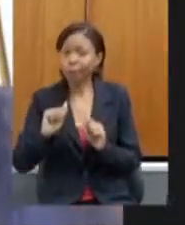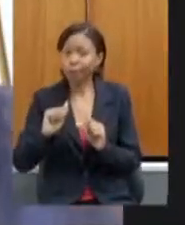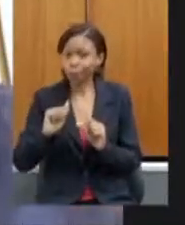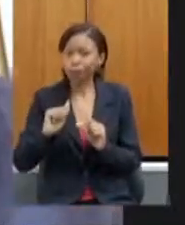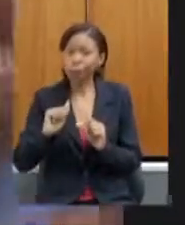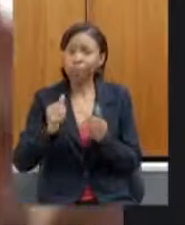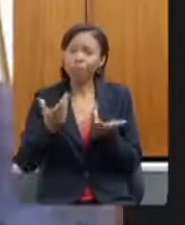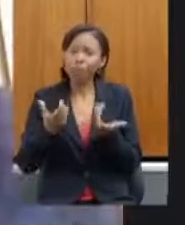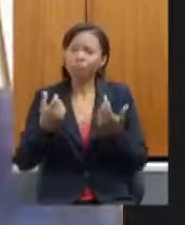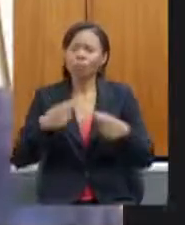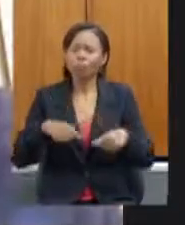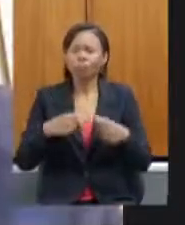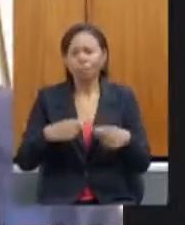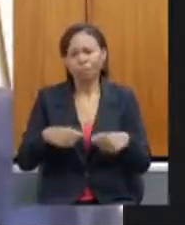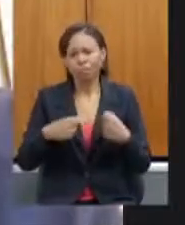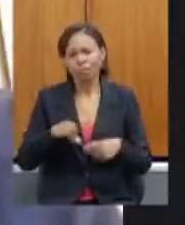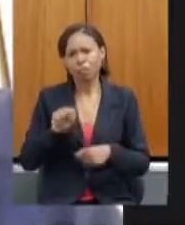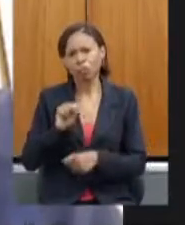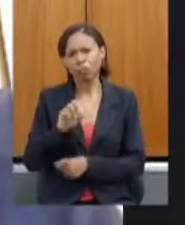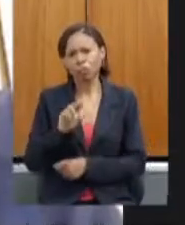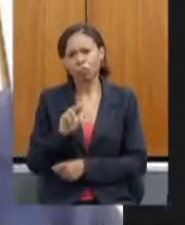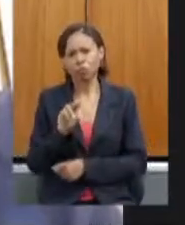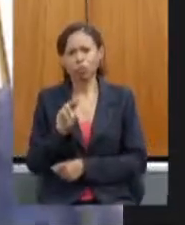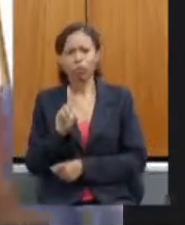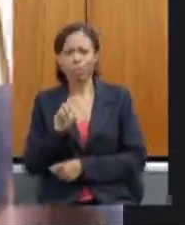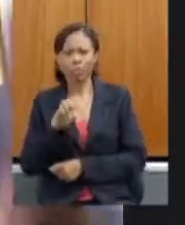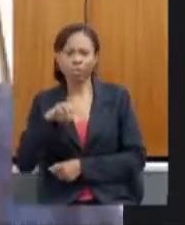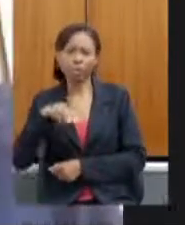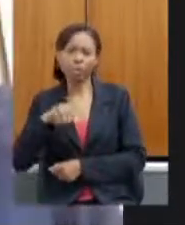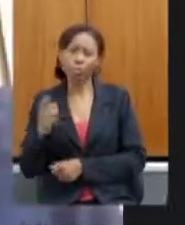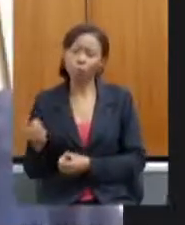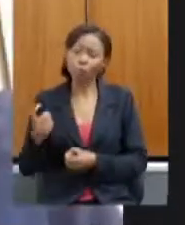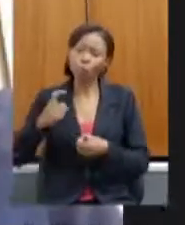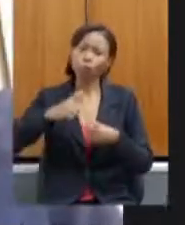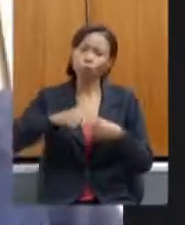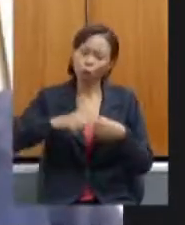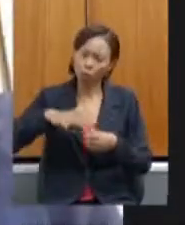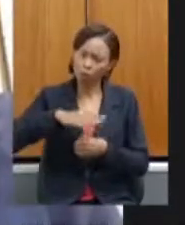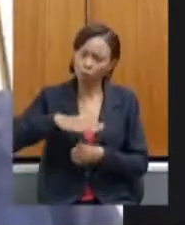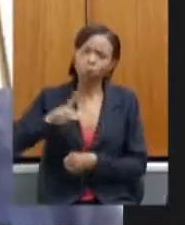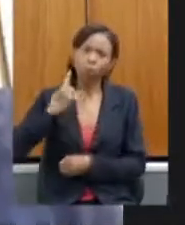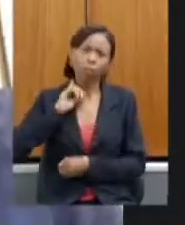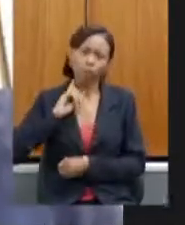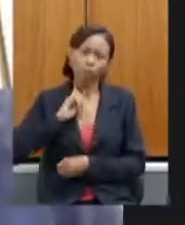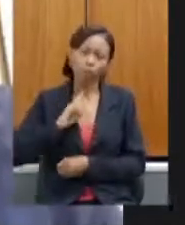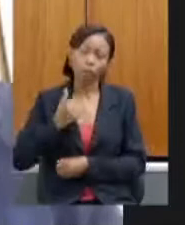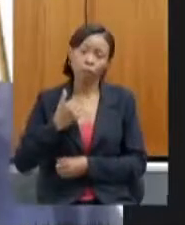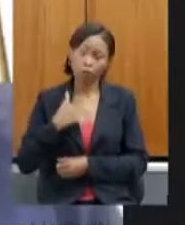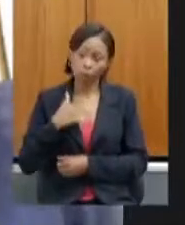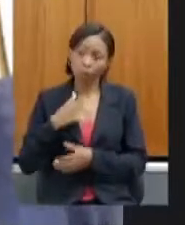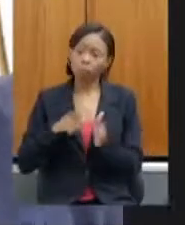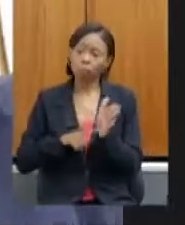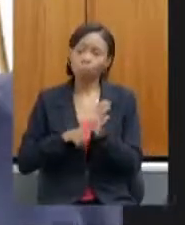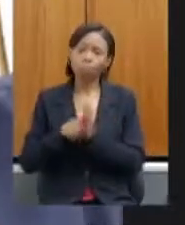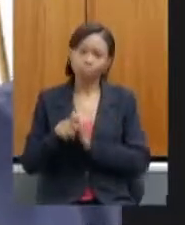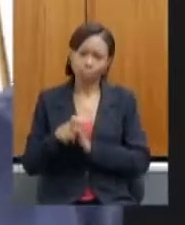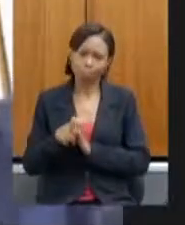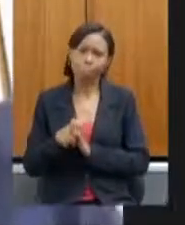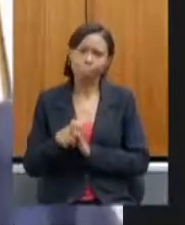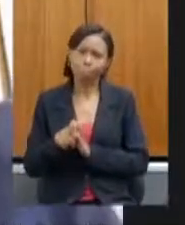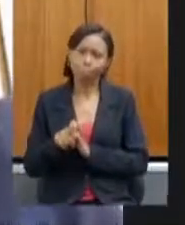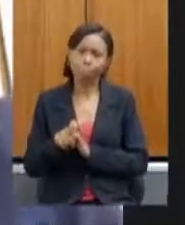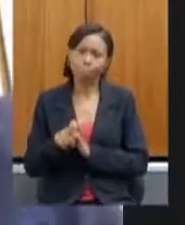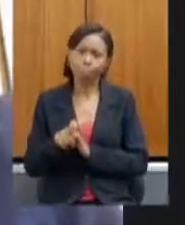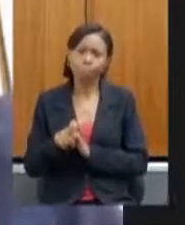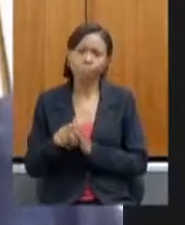a Sudene volte novamente para a área mineira da Sudene então fica aí o meu questionamento a minha solicitação a